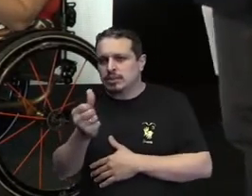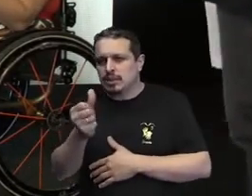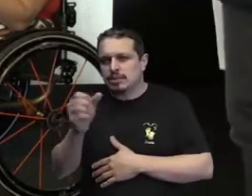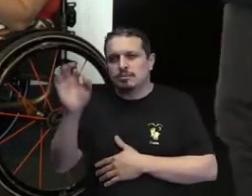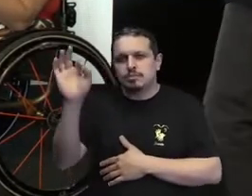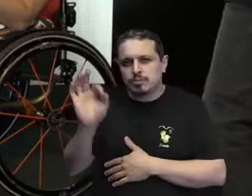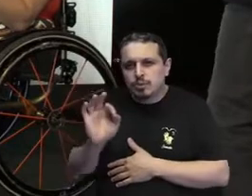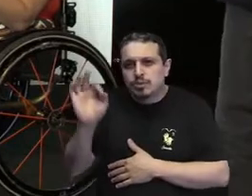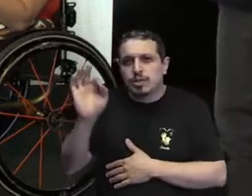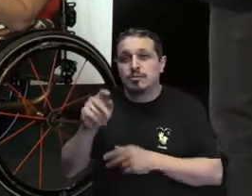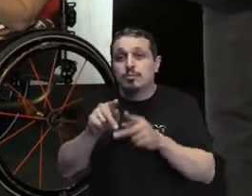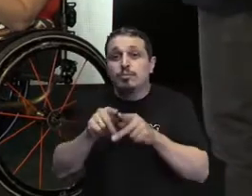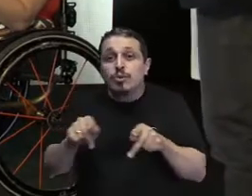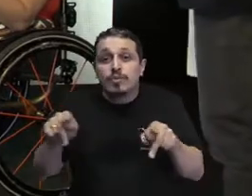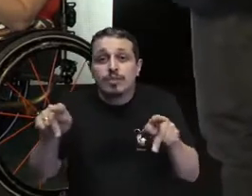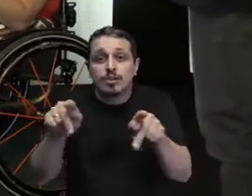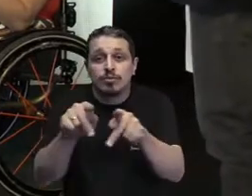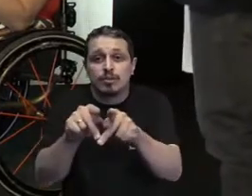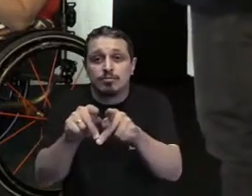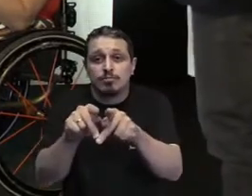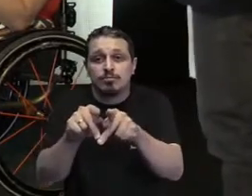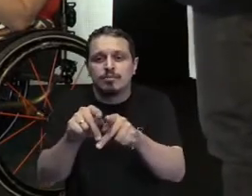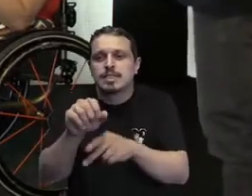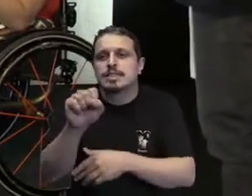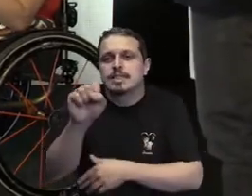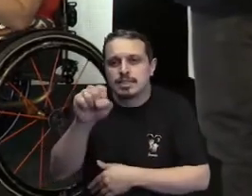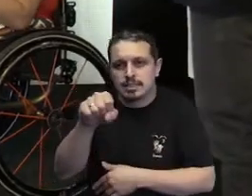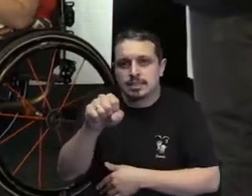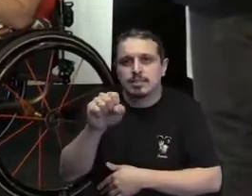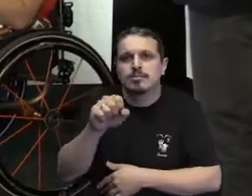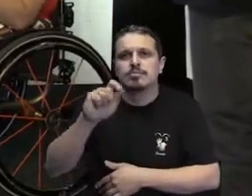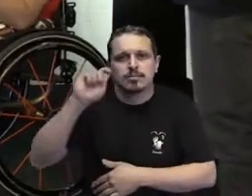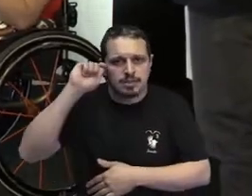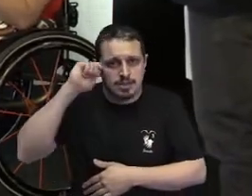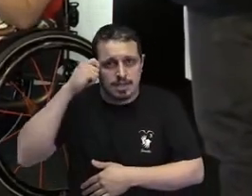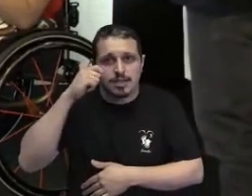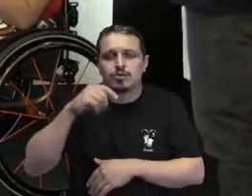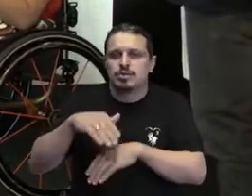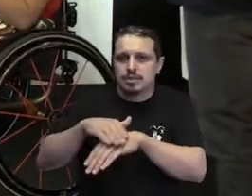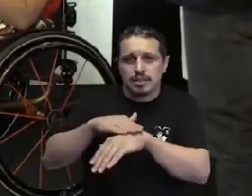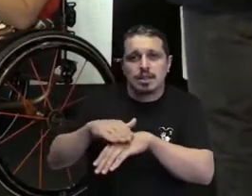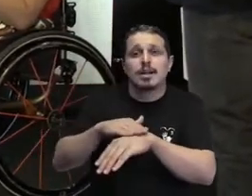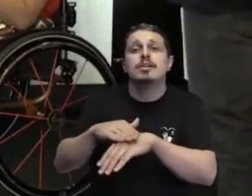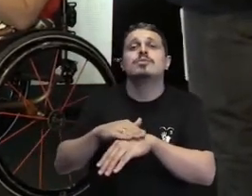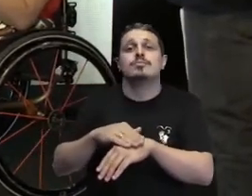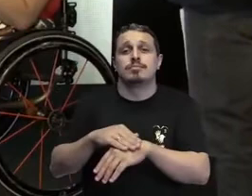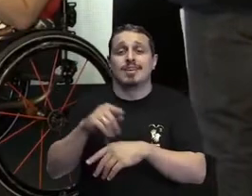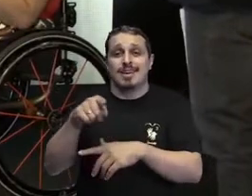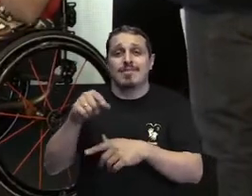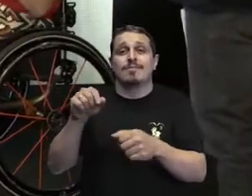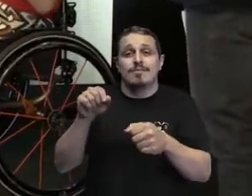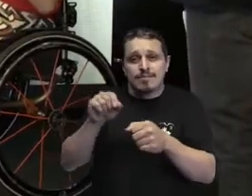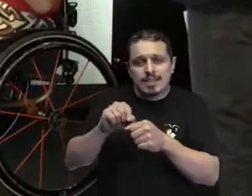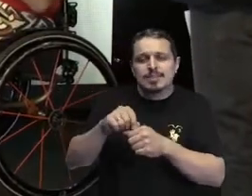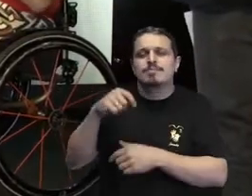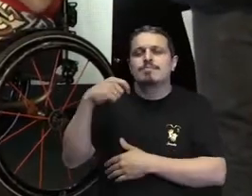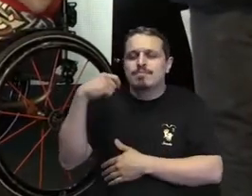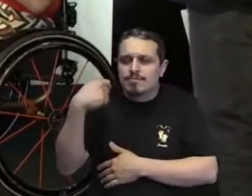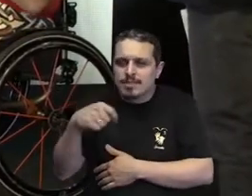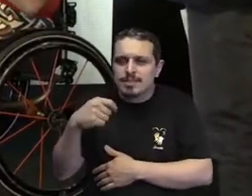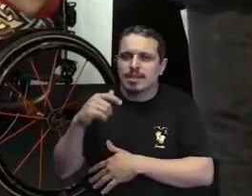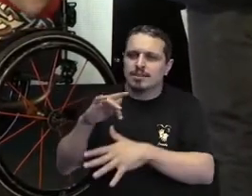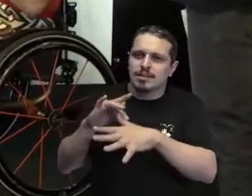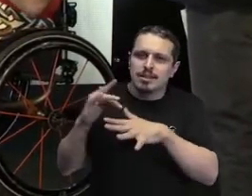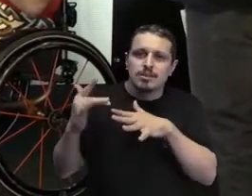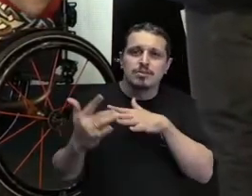Porque a gente vê poucos protagonistas negros aí até nas redes sociais, né? Agora, tem uma coisa que eu queria